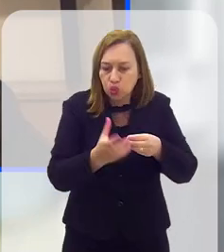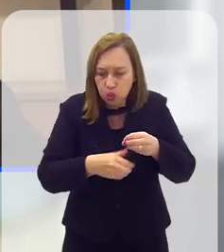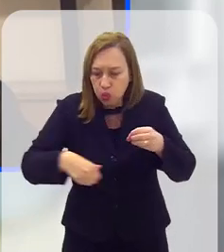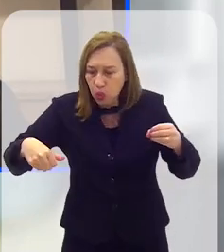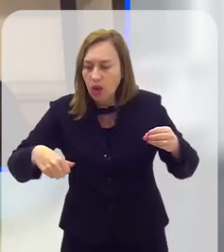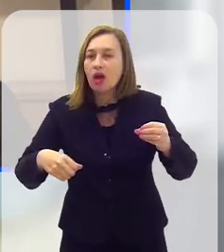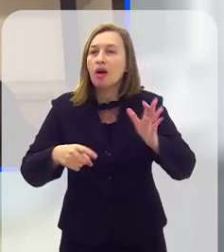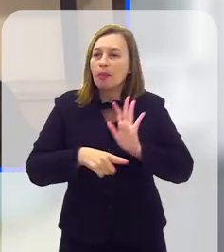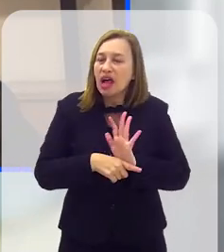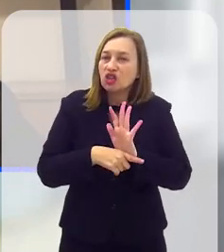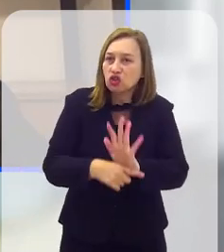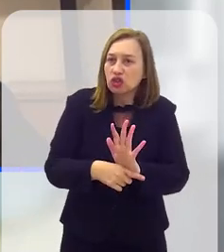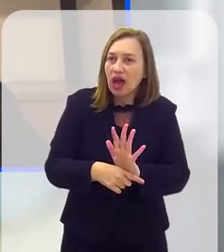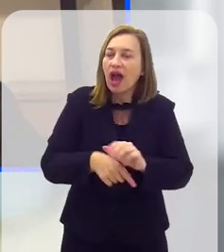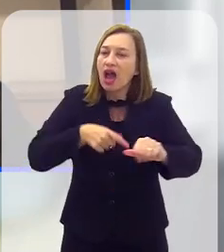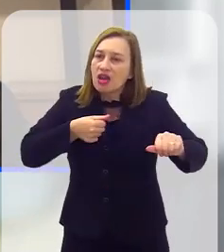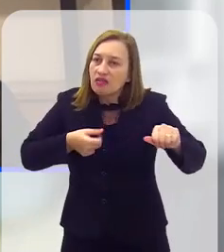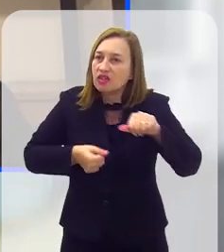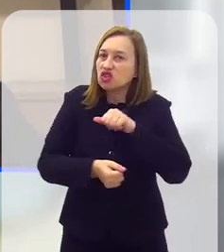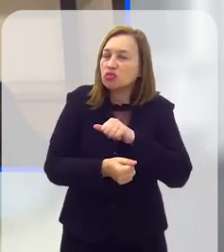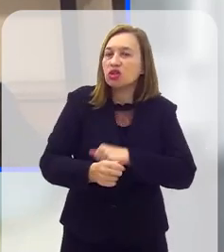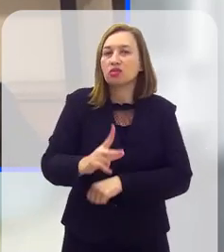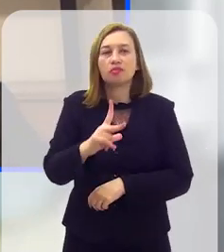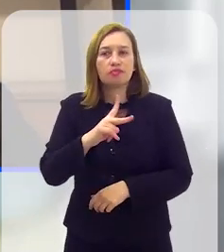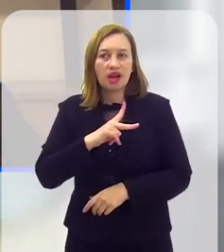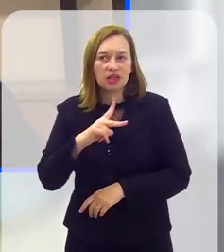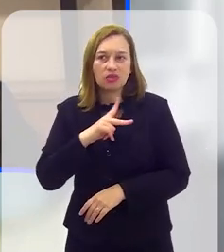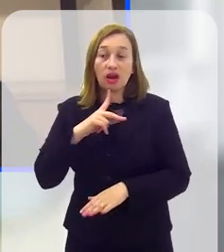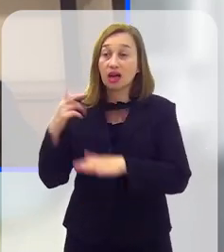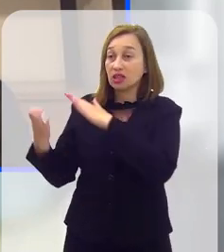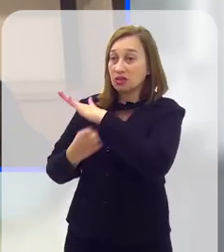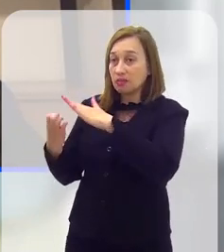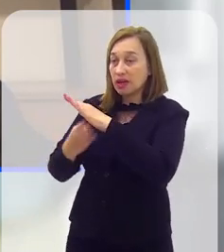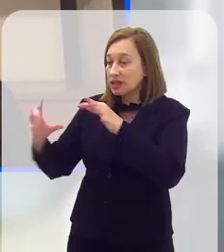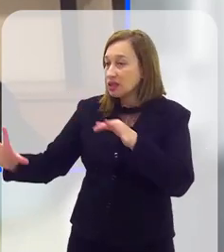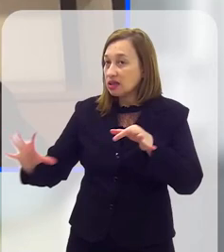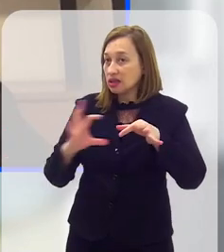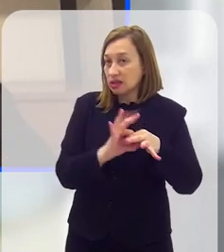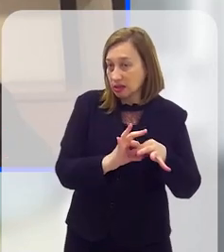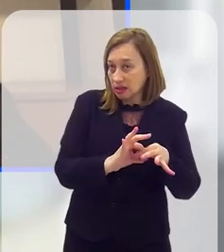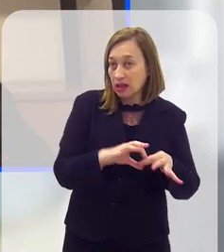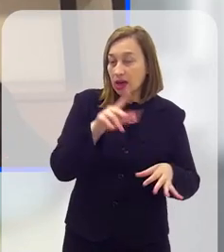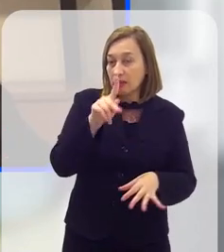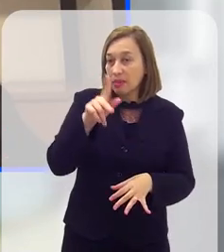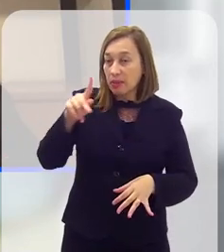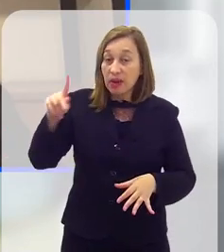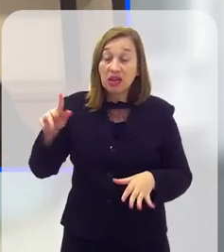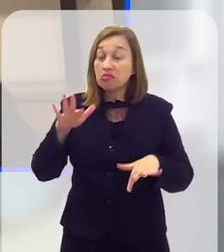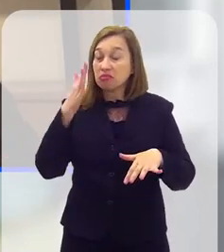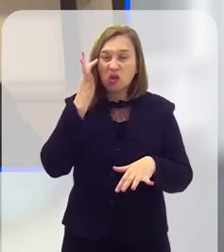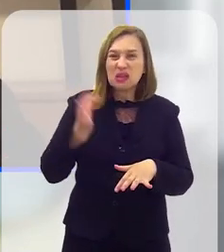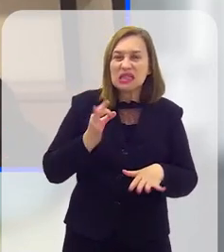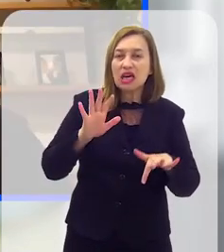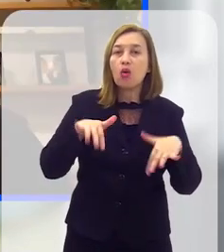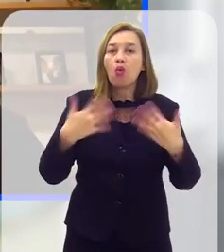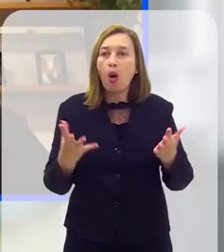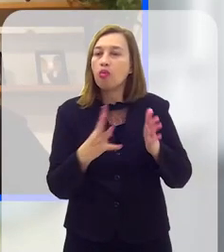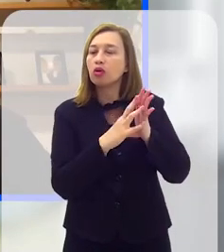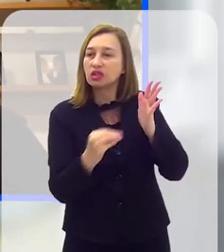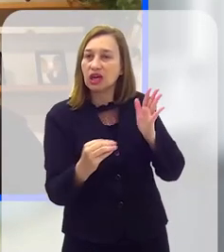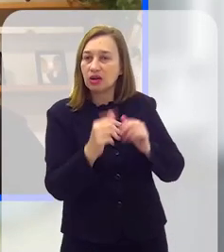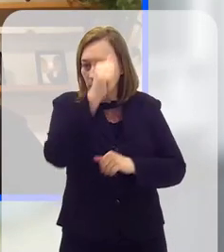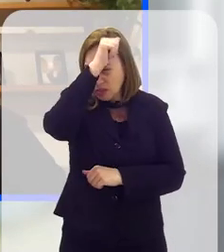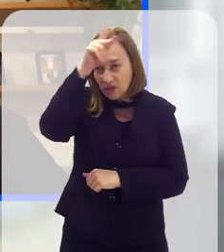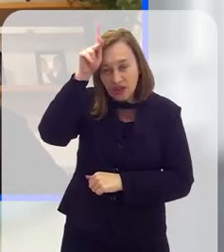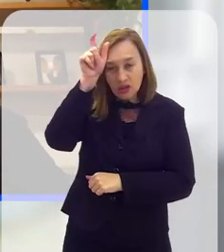novo marco do saneamento pode vir para ajudar nisso, trazendo os investimentos privados para fazer concessões, PPPs, não sei como o modelo